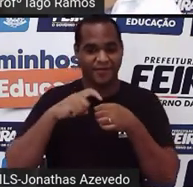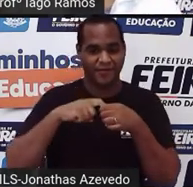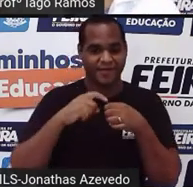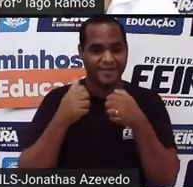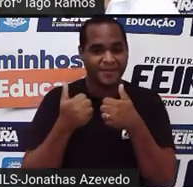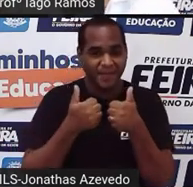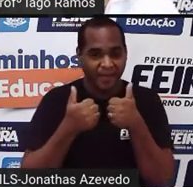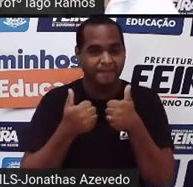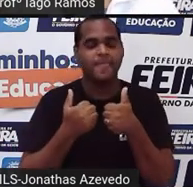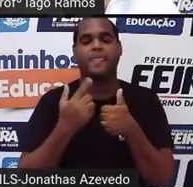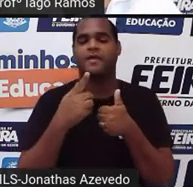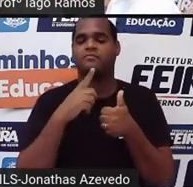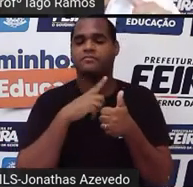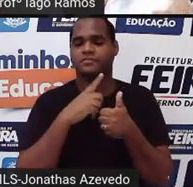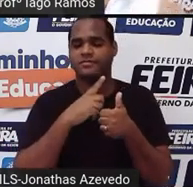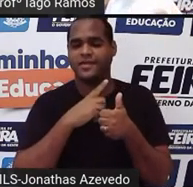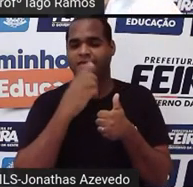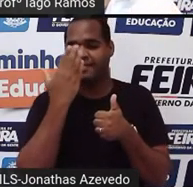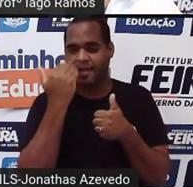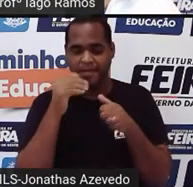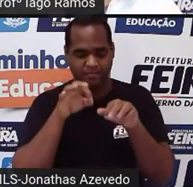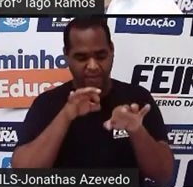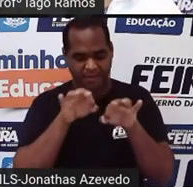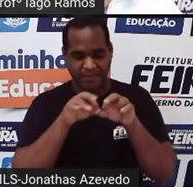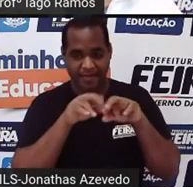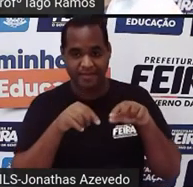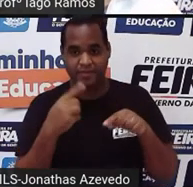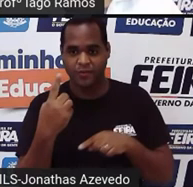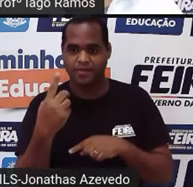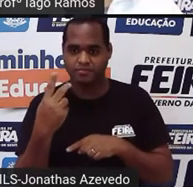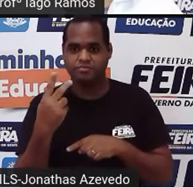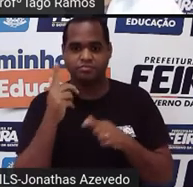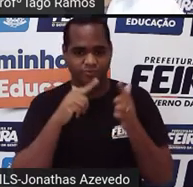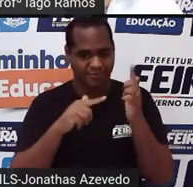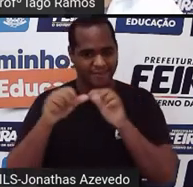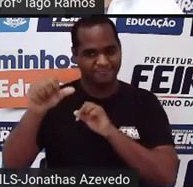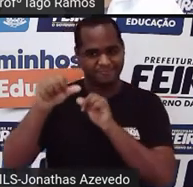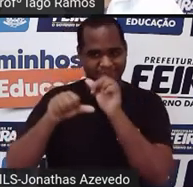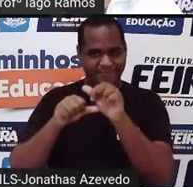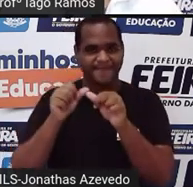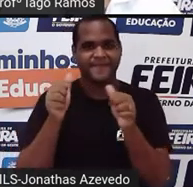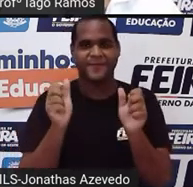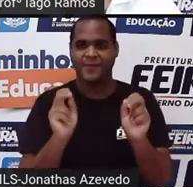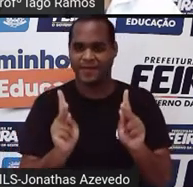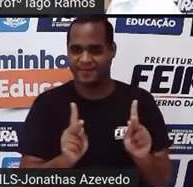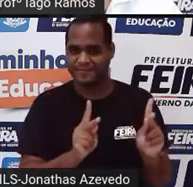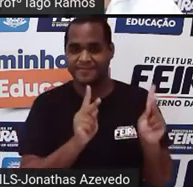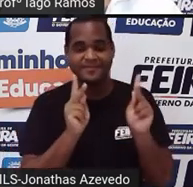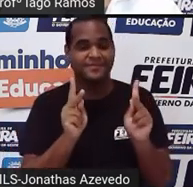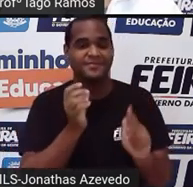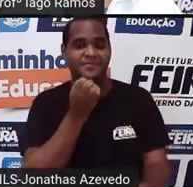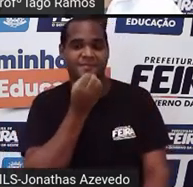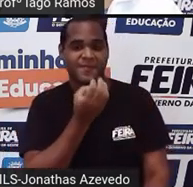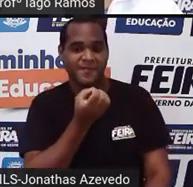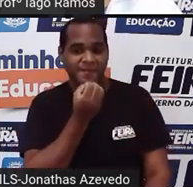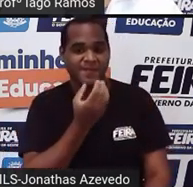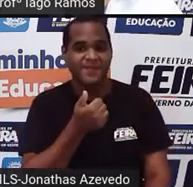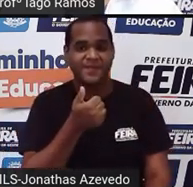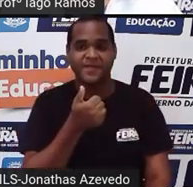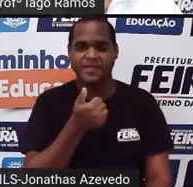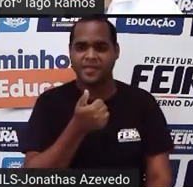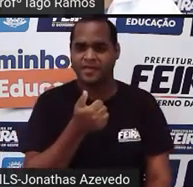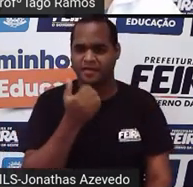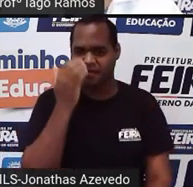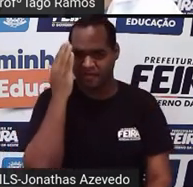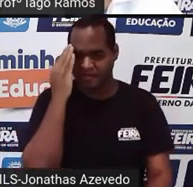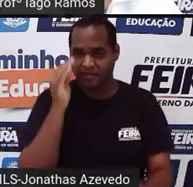tá? Para que a gente saiba fazer os dois caminhos. Ok? Beleza? Bom, será